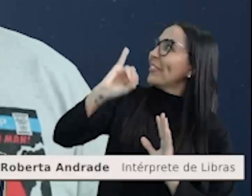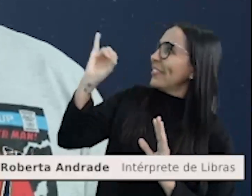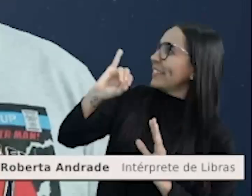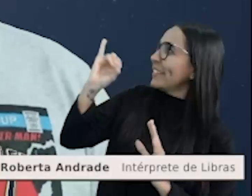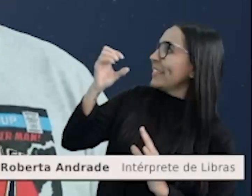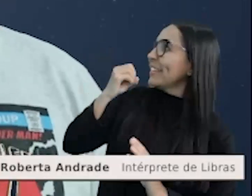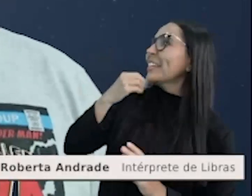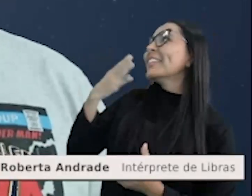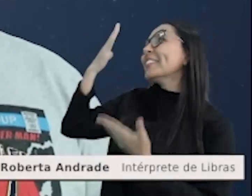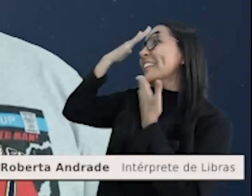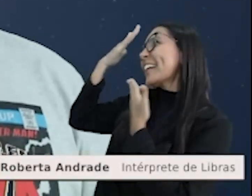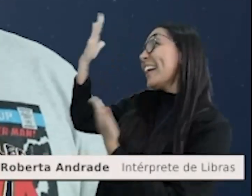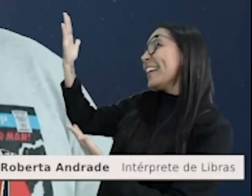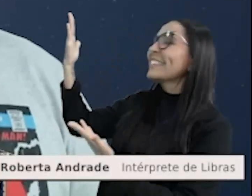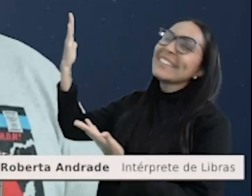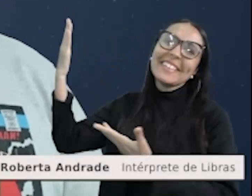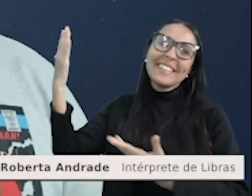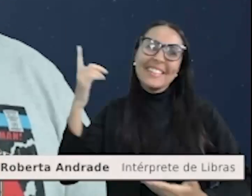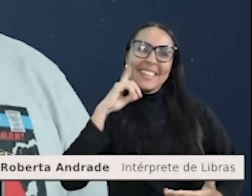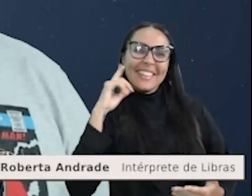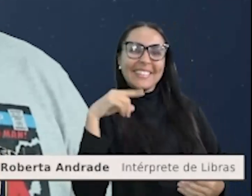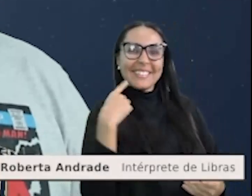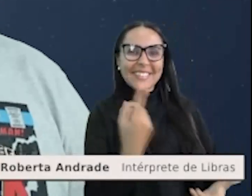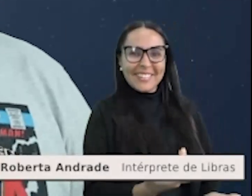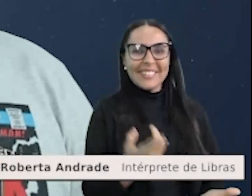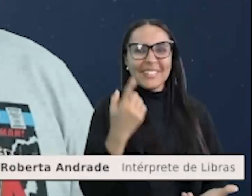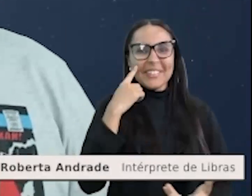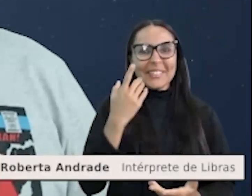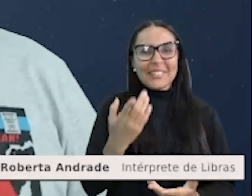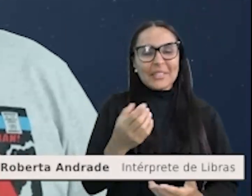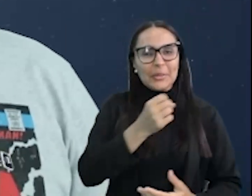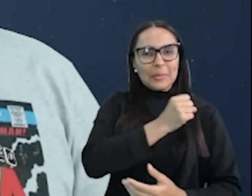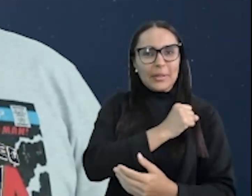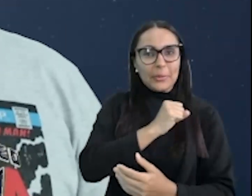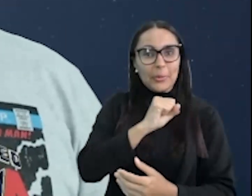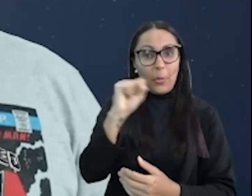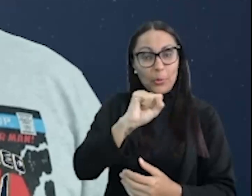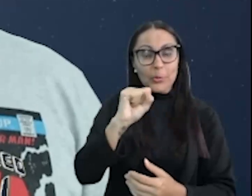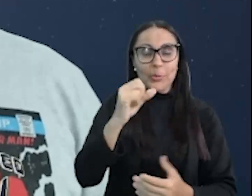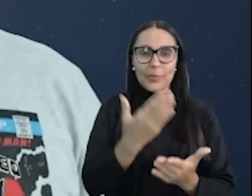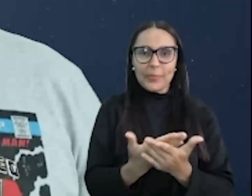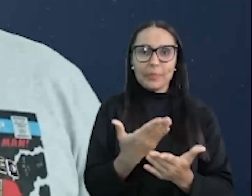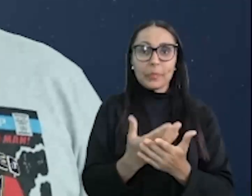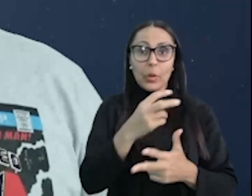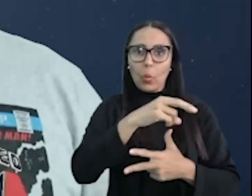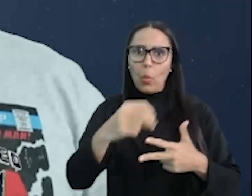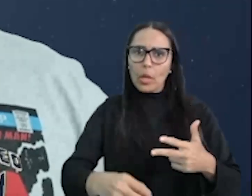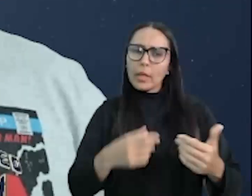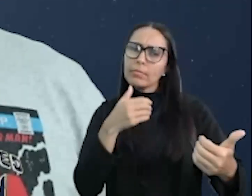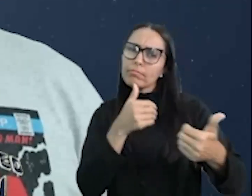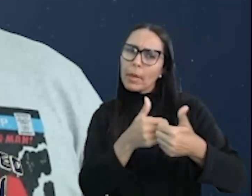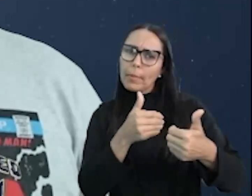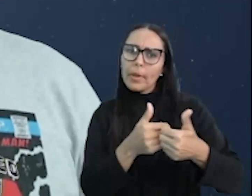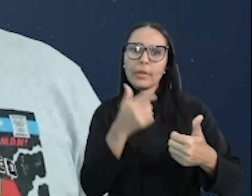Também seja muito bem-vinda a nossa aula de número 8. O Enem está chegando e nessa aula vamos